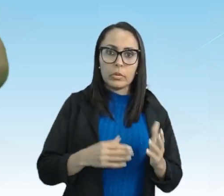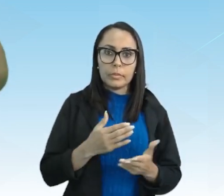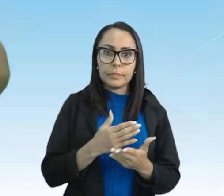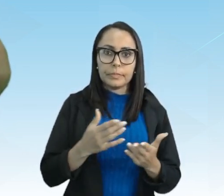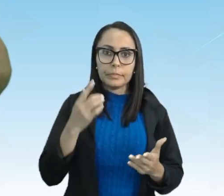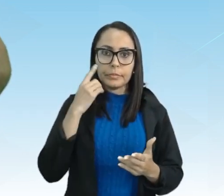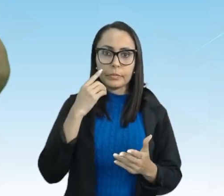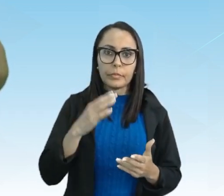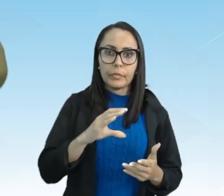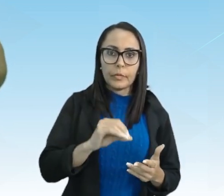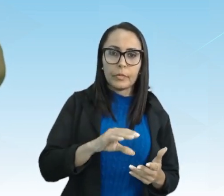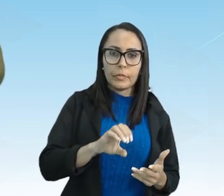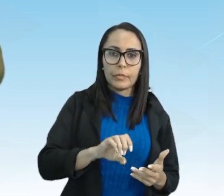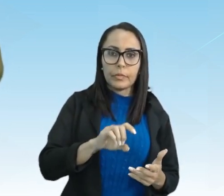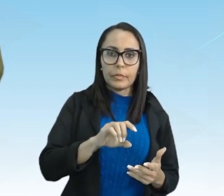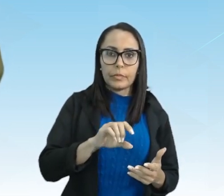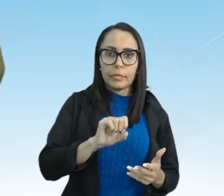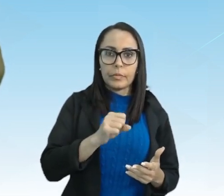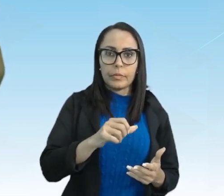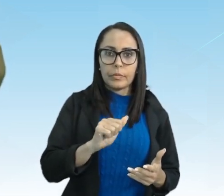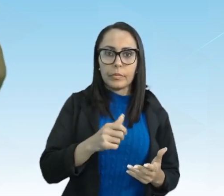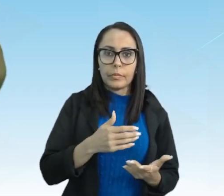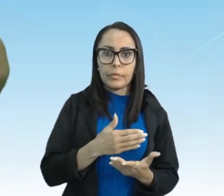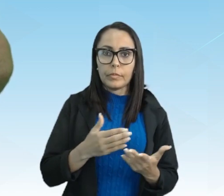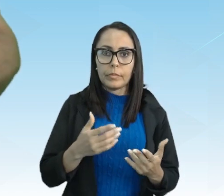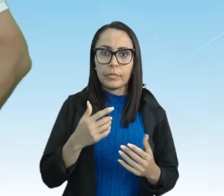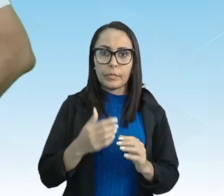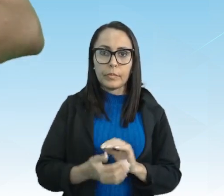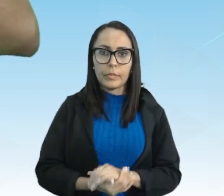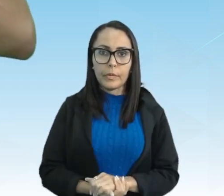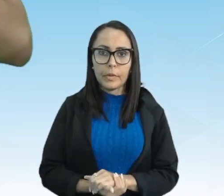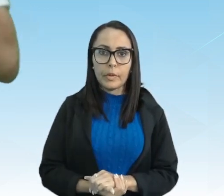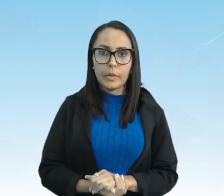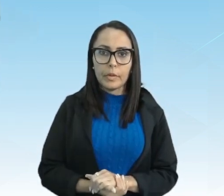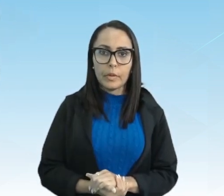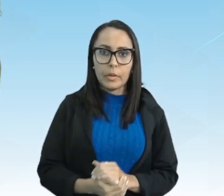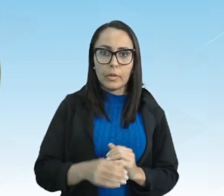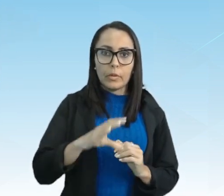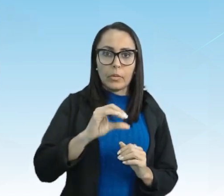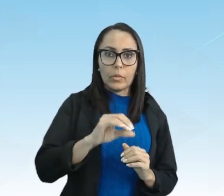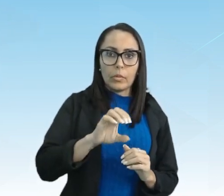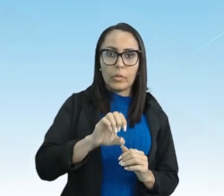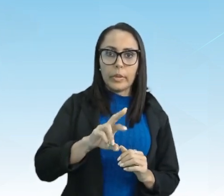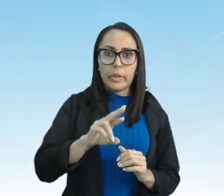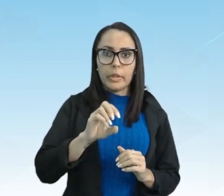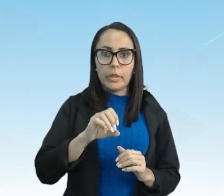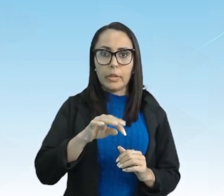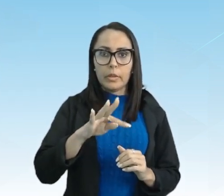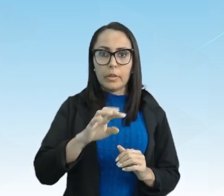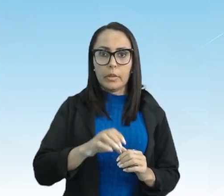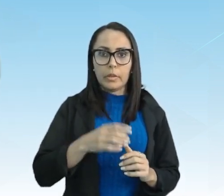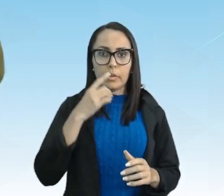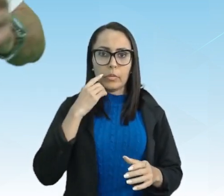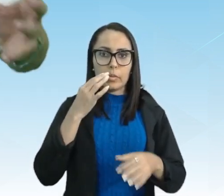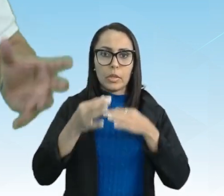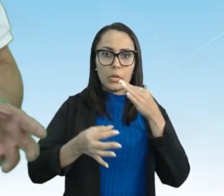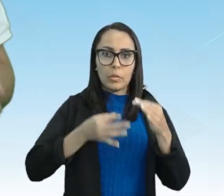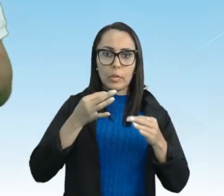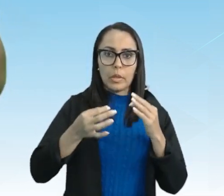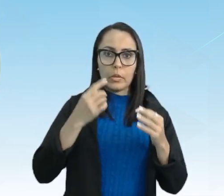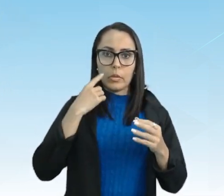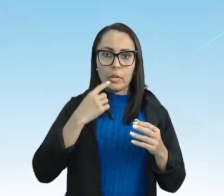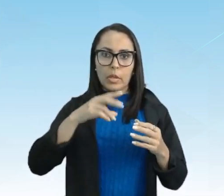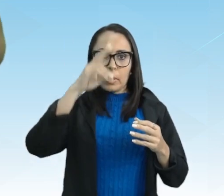coesa falar muito com poucas palavras e coerente na questão dos seus argumentos e